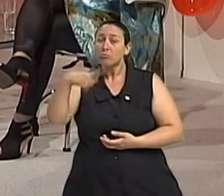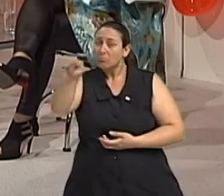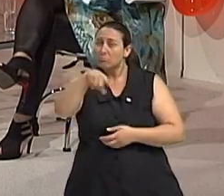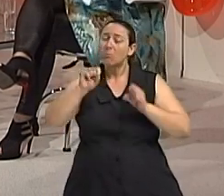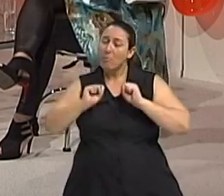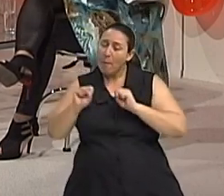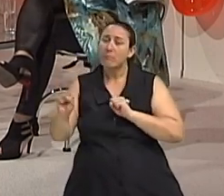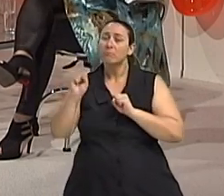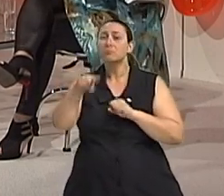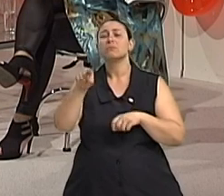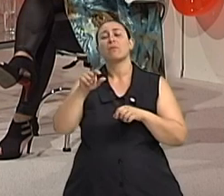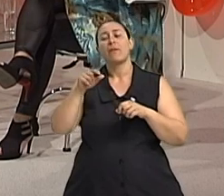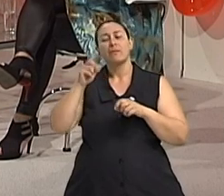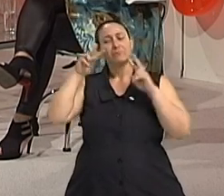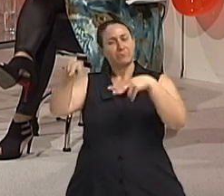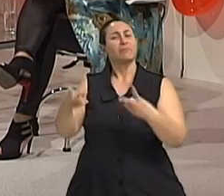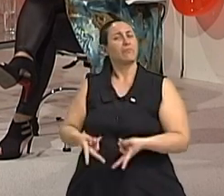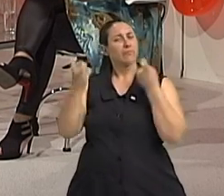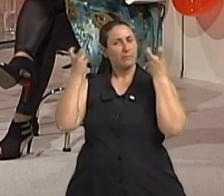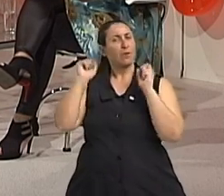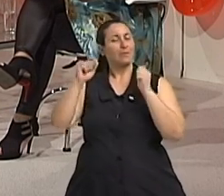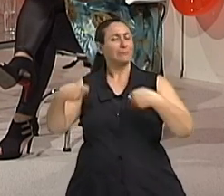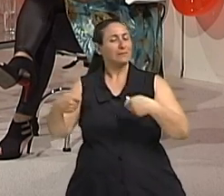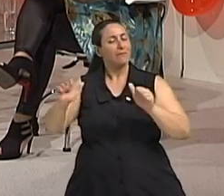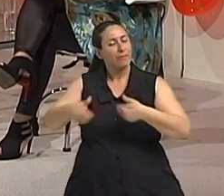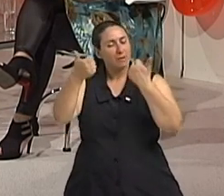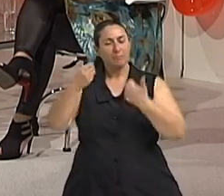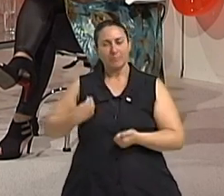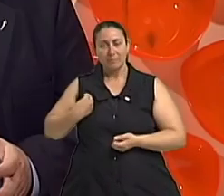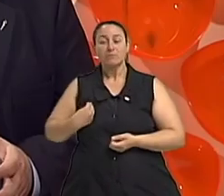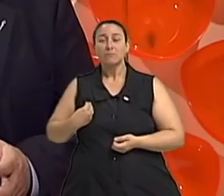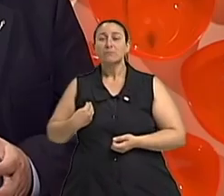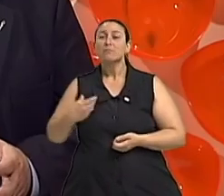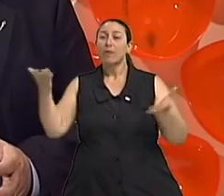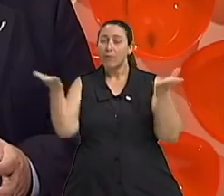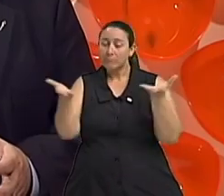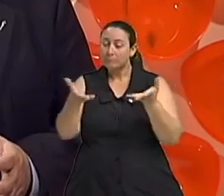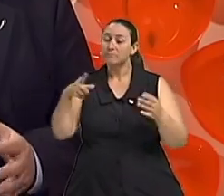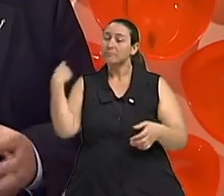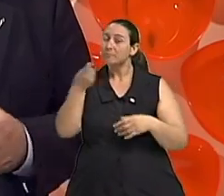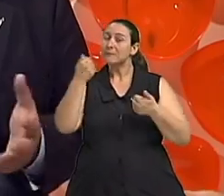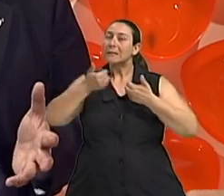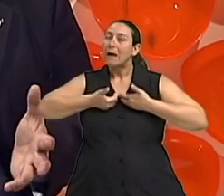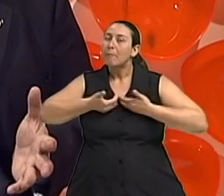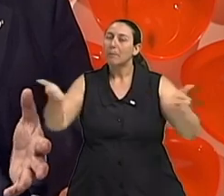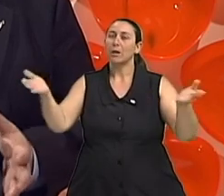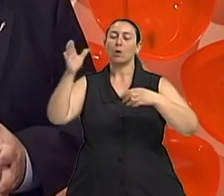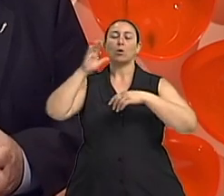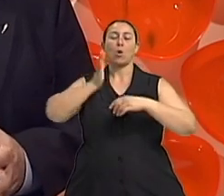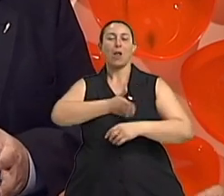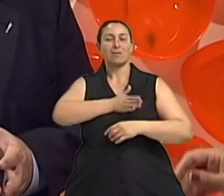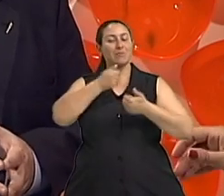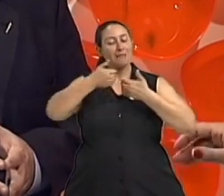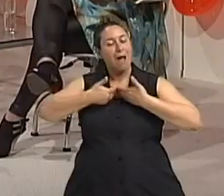anjinhos que estão aí bem visíveis para nos auxiliar a viver melhor com certeza abra seu coração abra sua bexiga para o seu